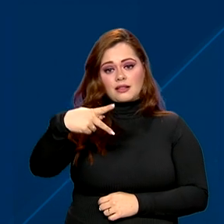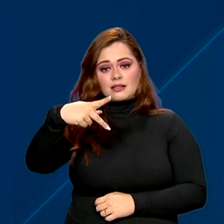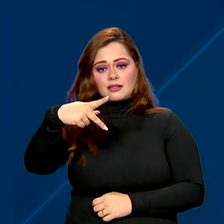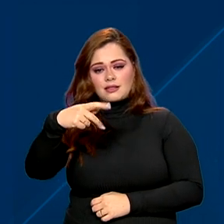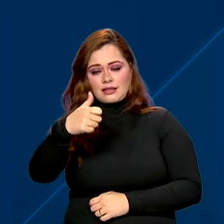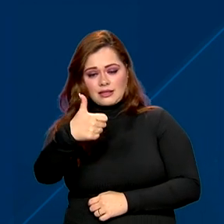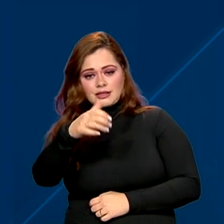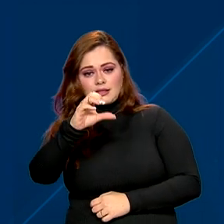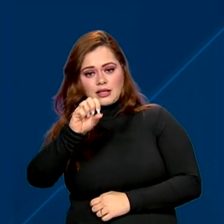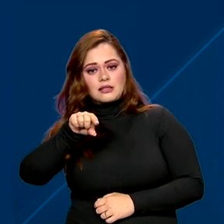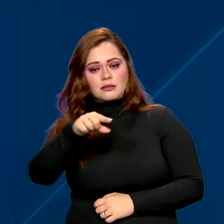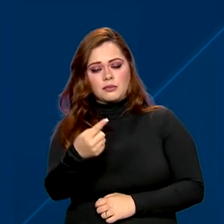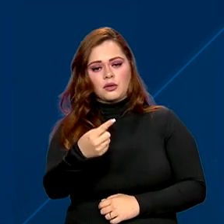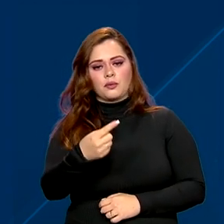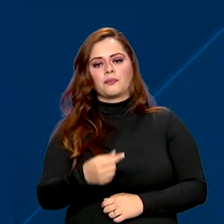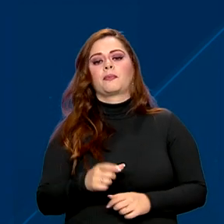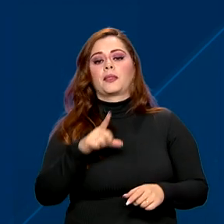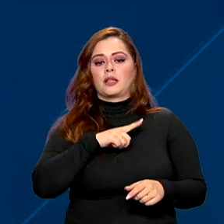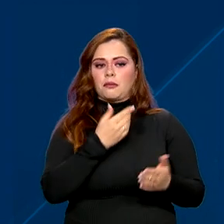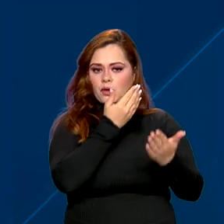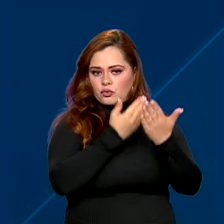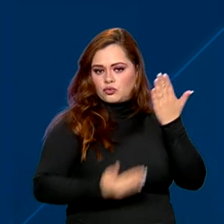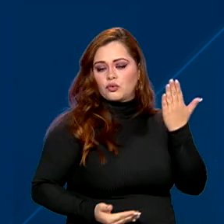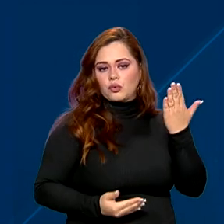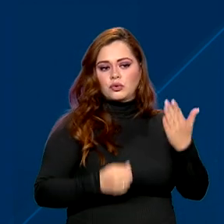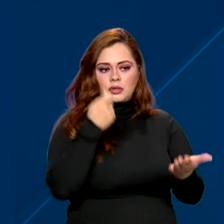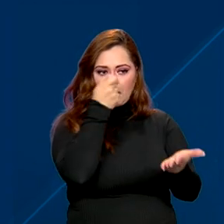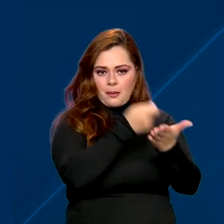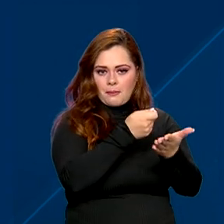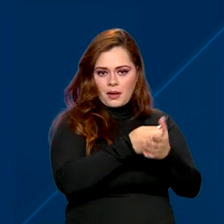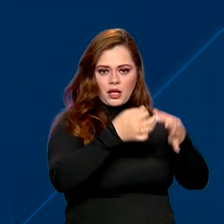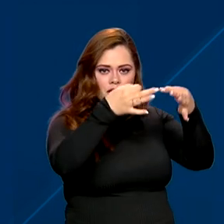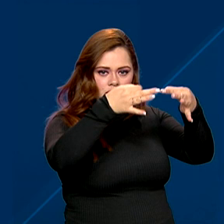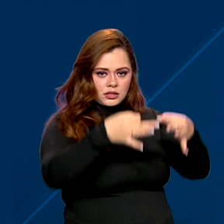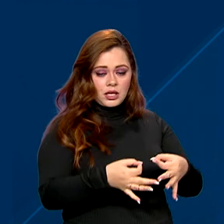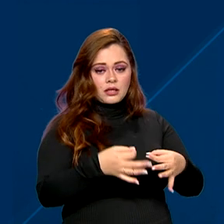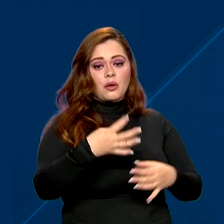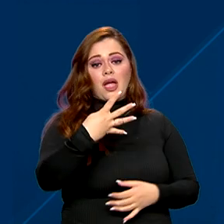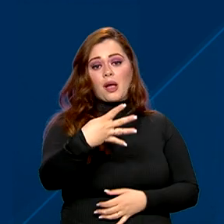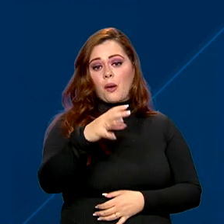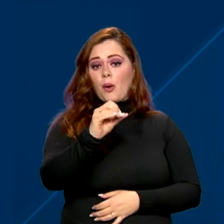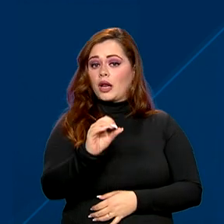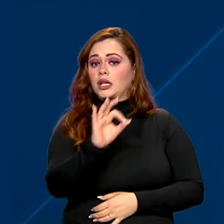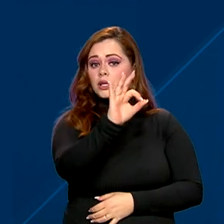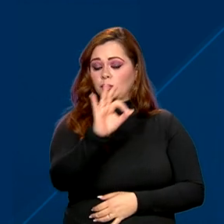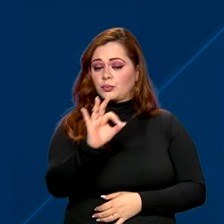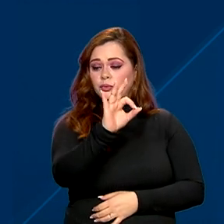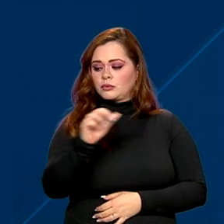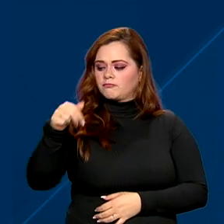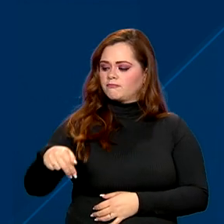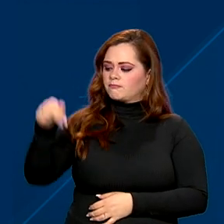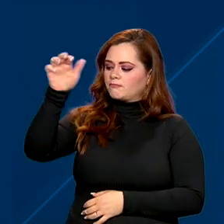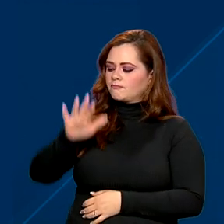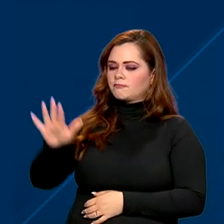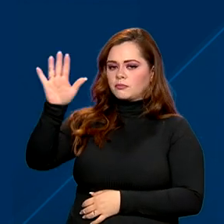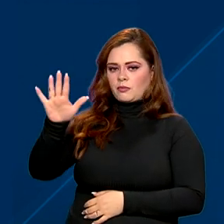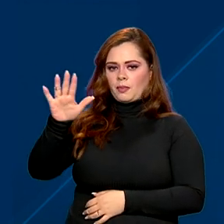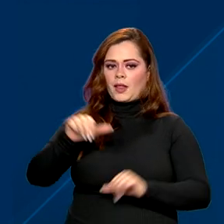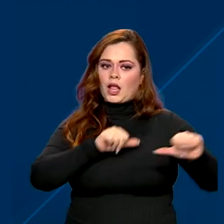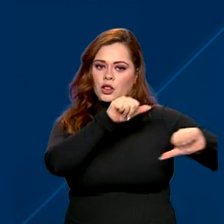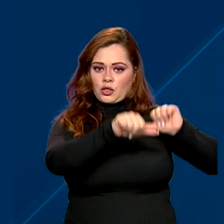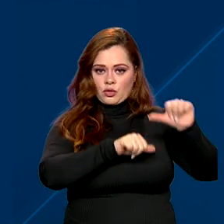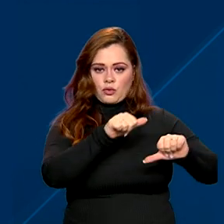O desconto para quem paga em dia para a região Nordeste é de 40%. As modificações